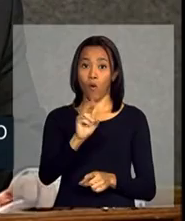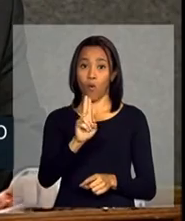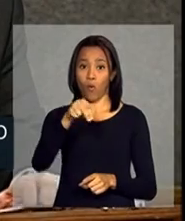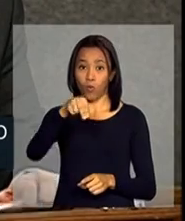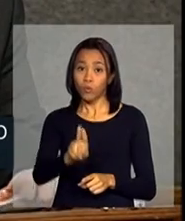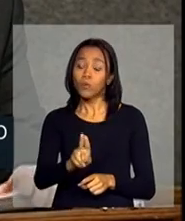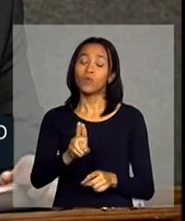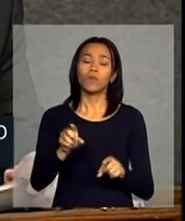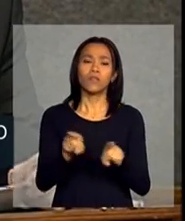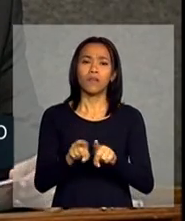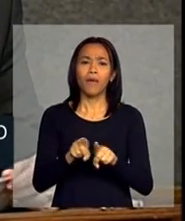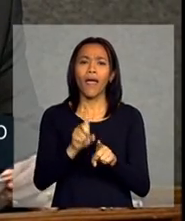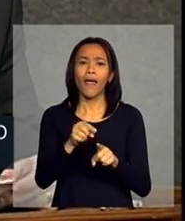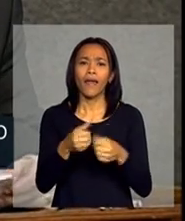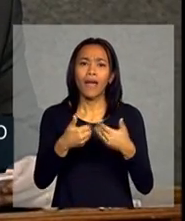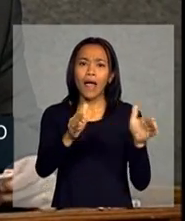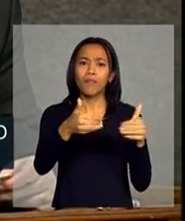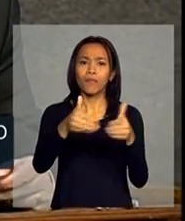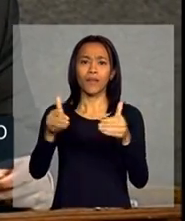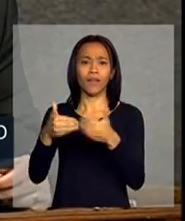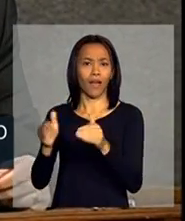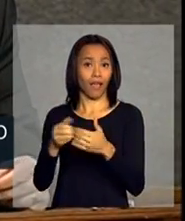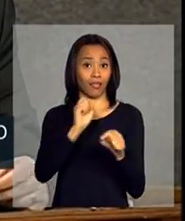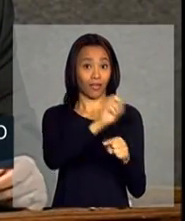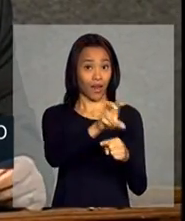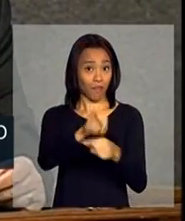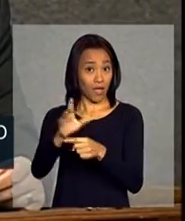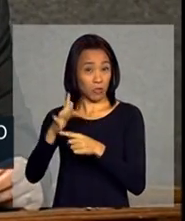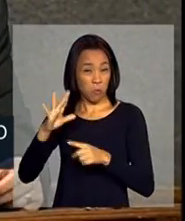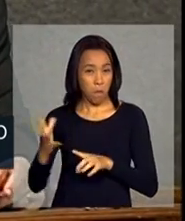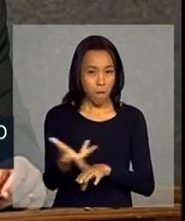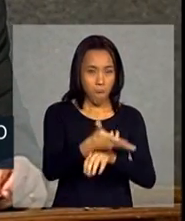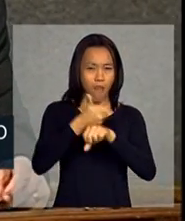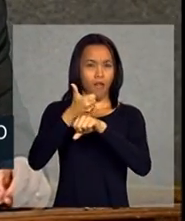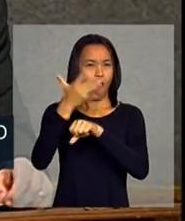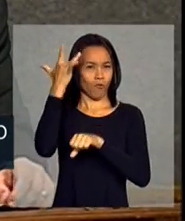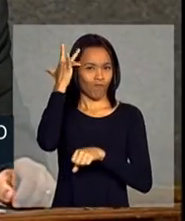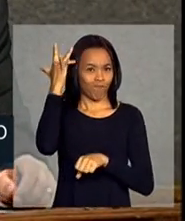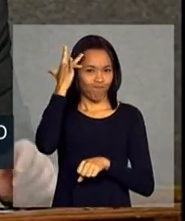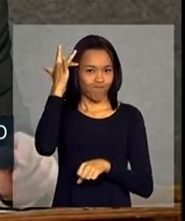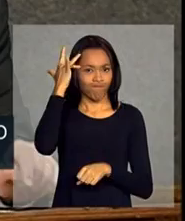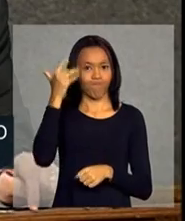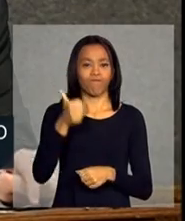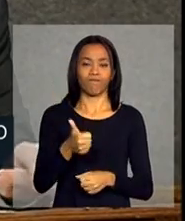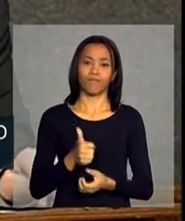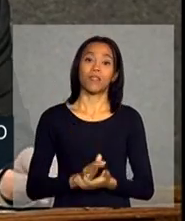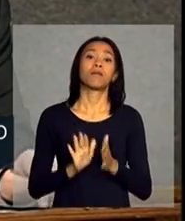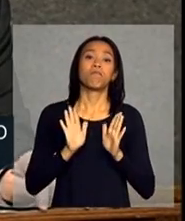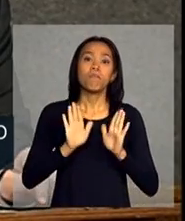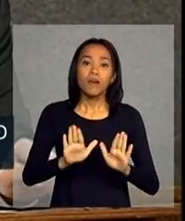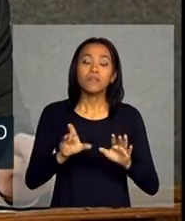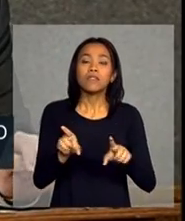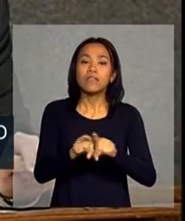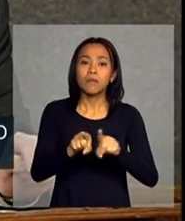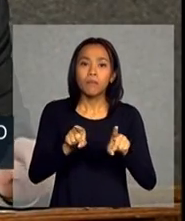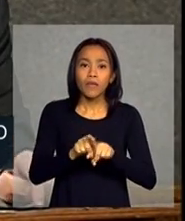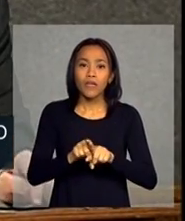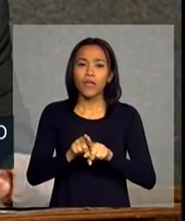é gerar trabalhos da melhor qualidade acadêmica, ótimos. mas com a intenção de